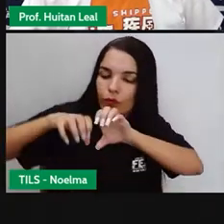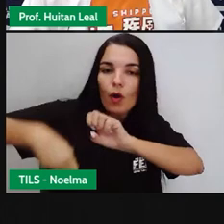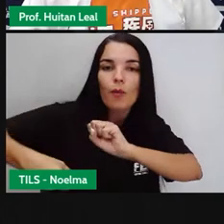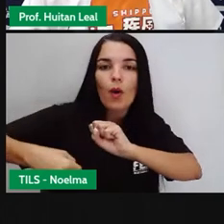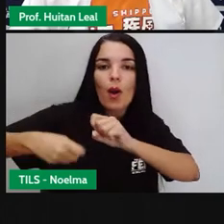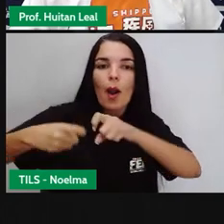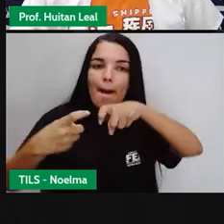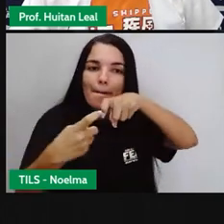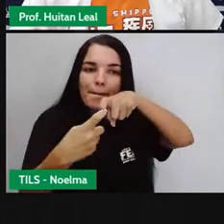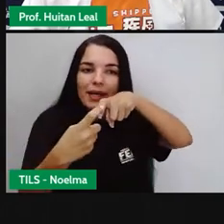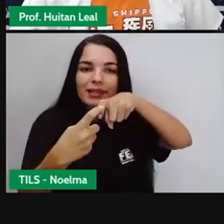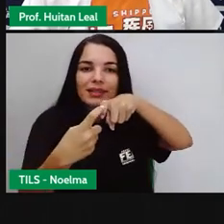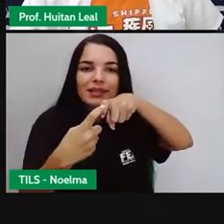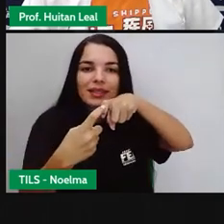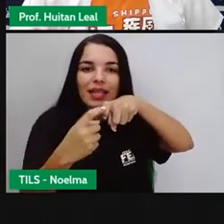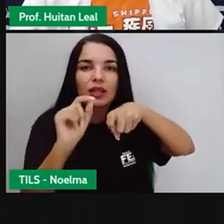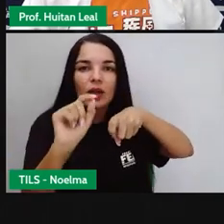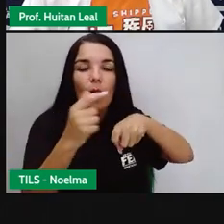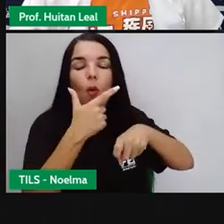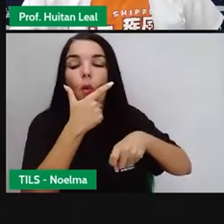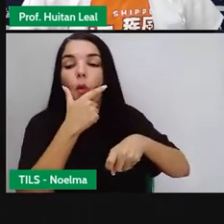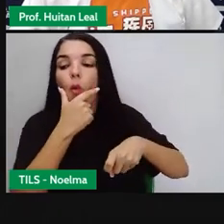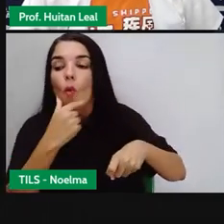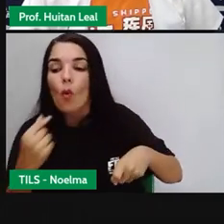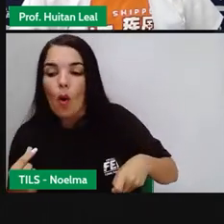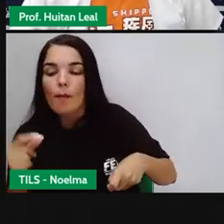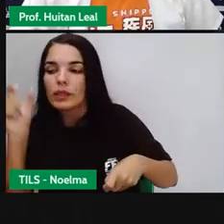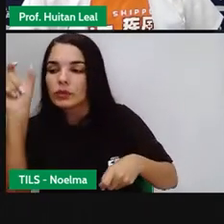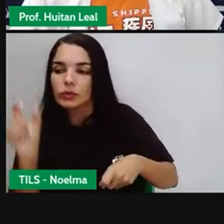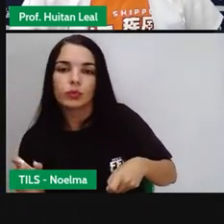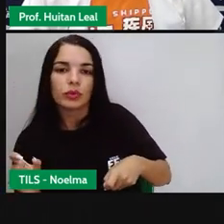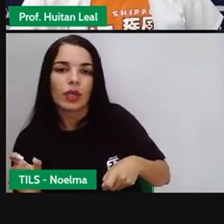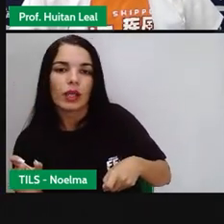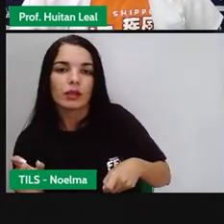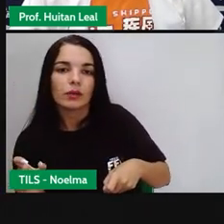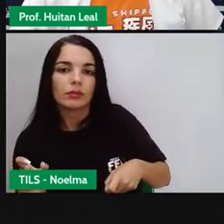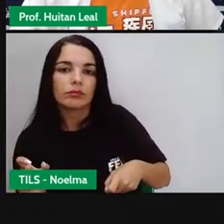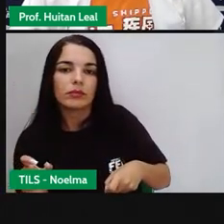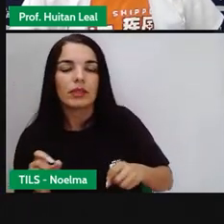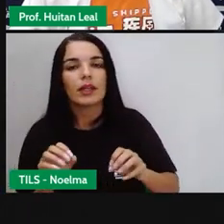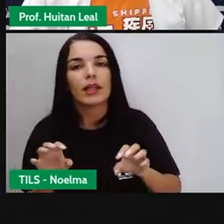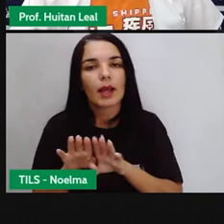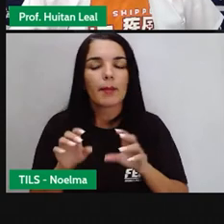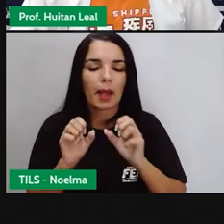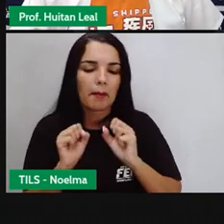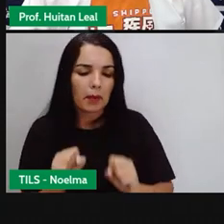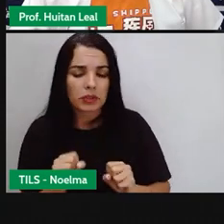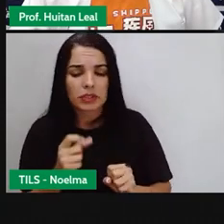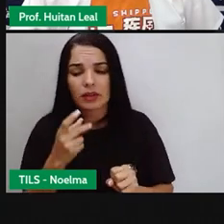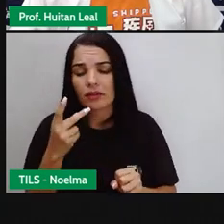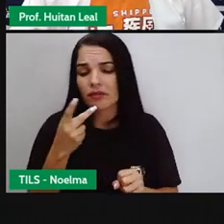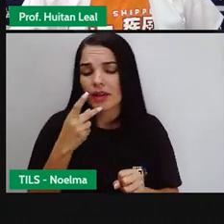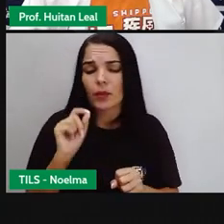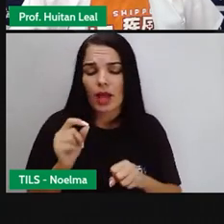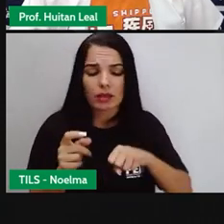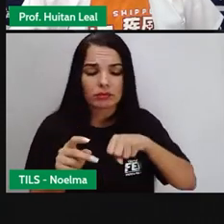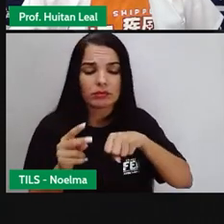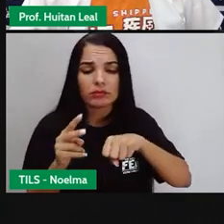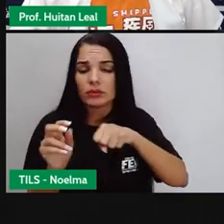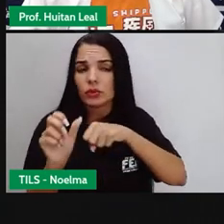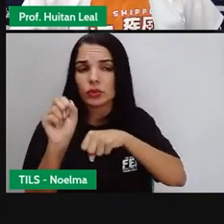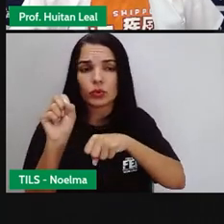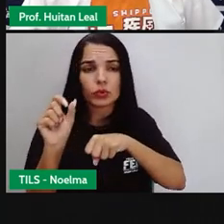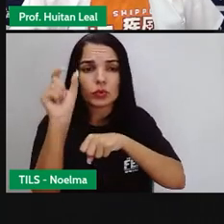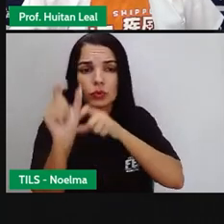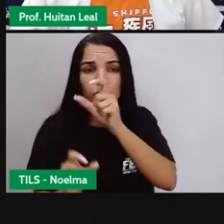praticou uma ação. E podemos também usar a frase sem sujeito. São cinco